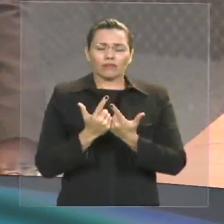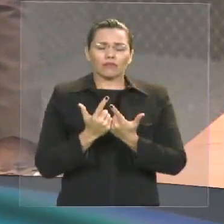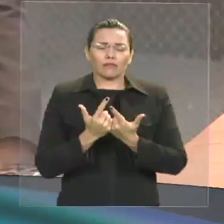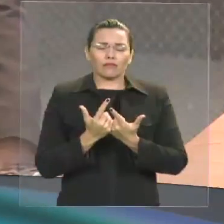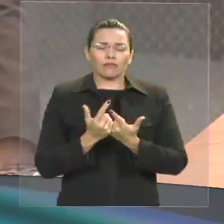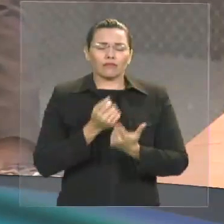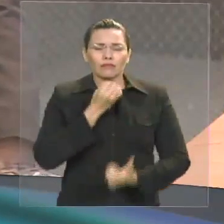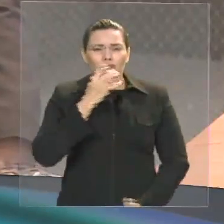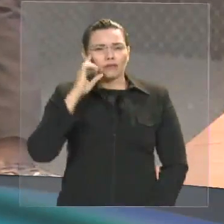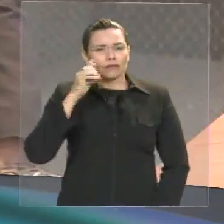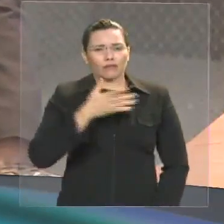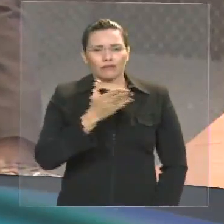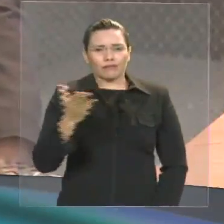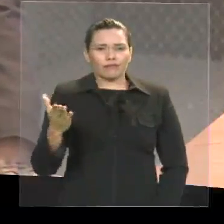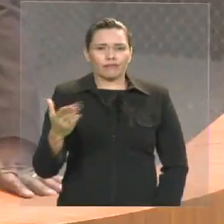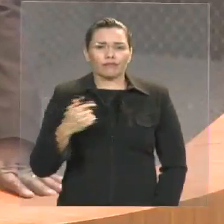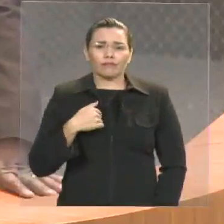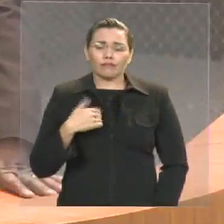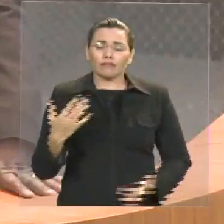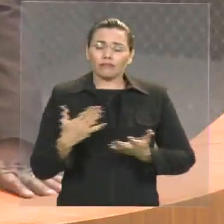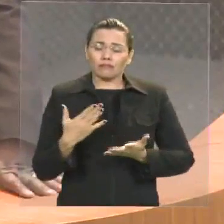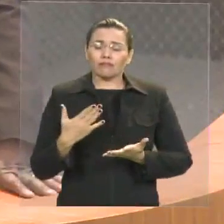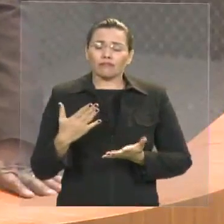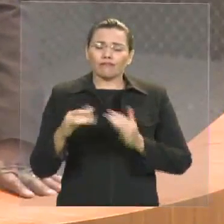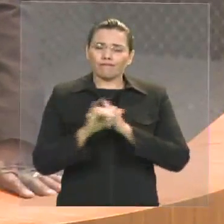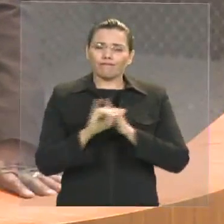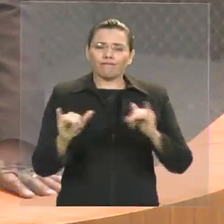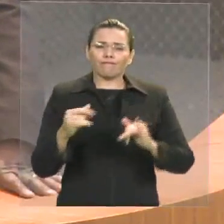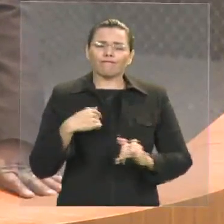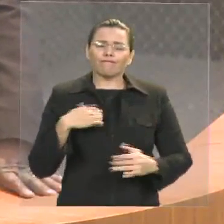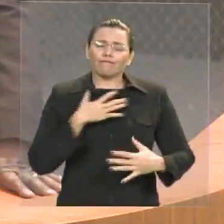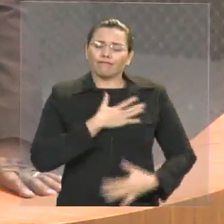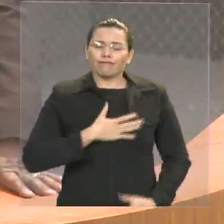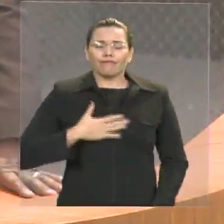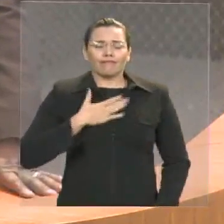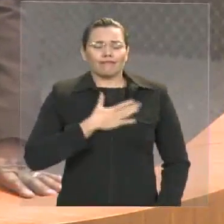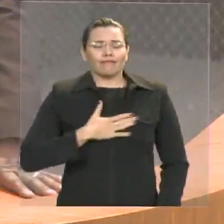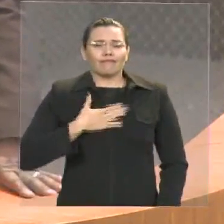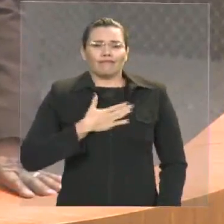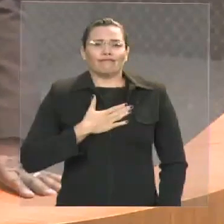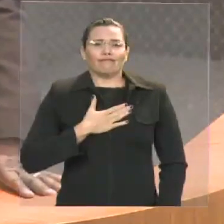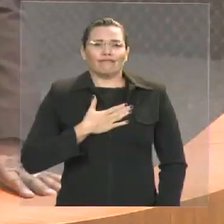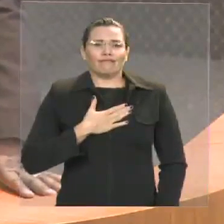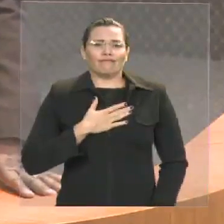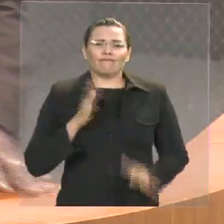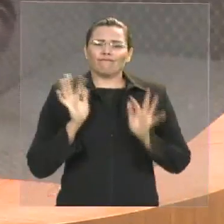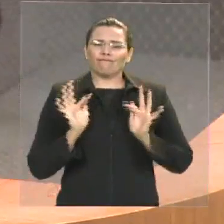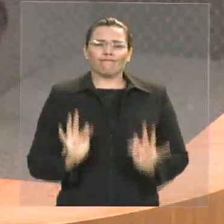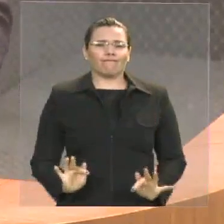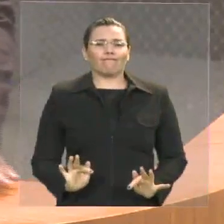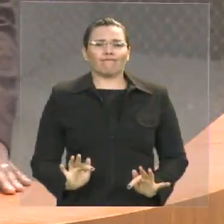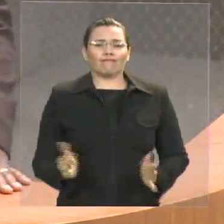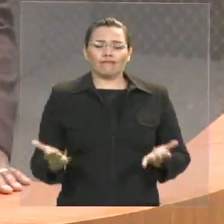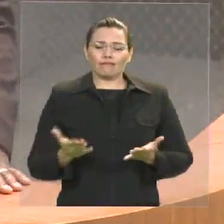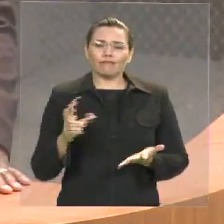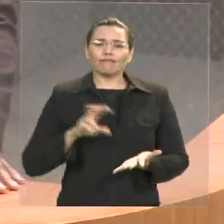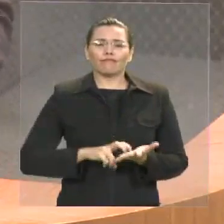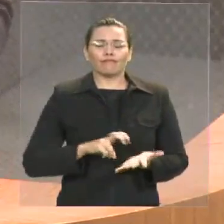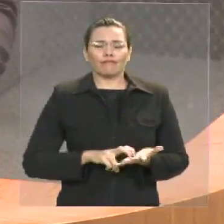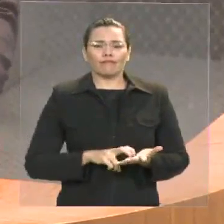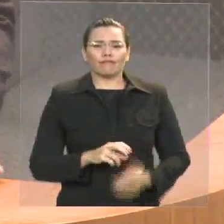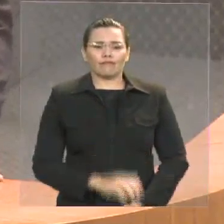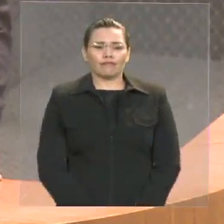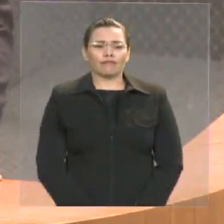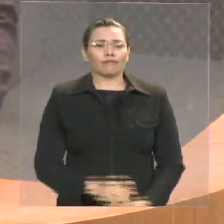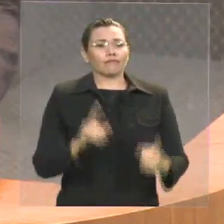Queridos, estou muito feliz nesta manhã por vários aspectos, dentre eles, o